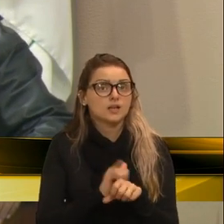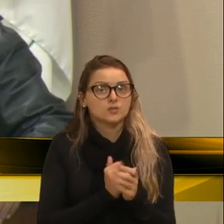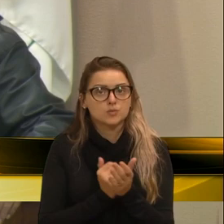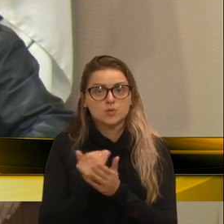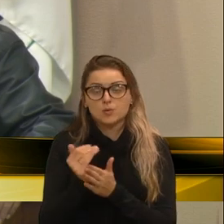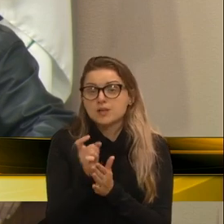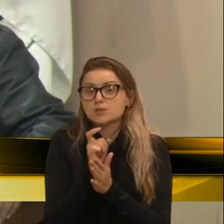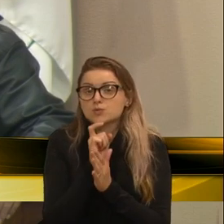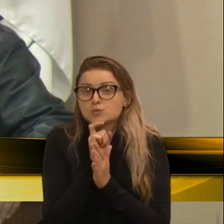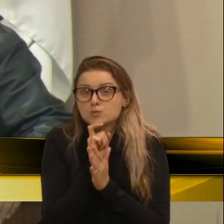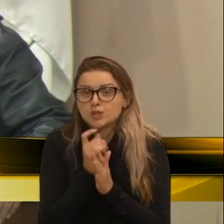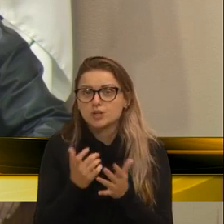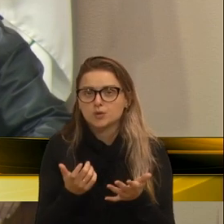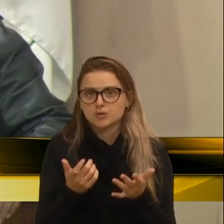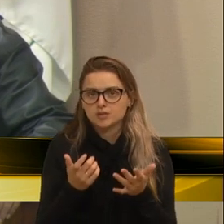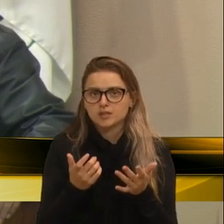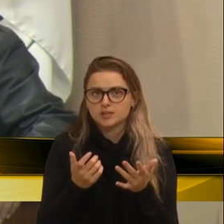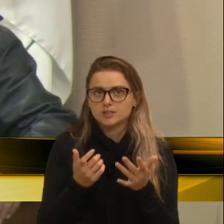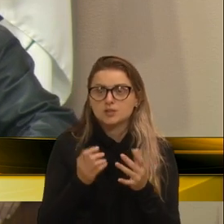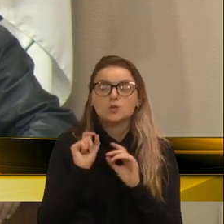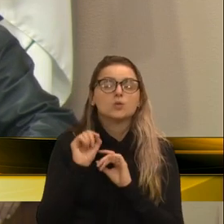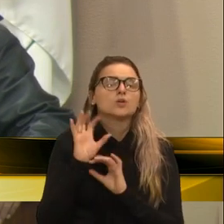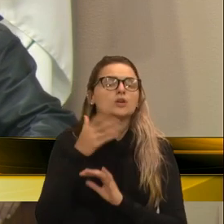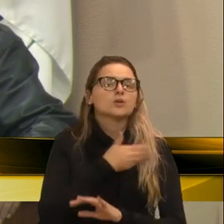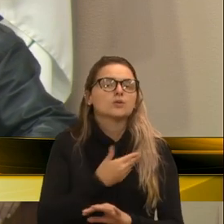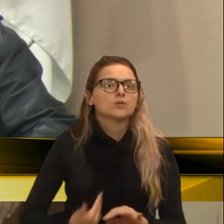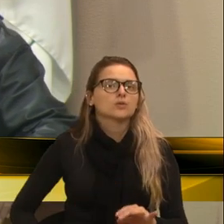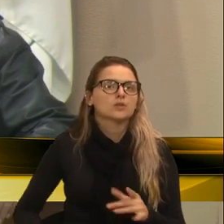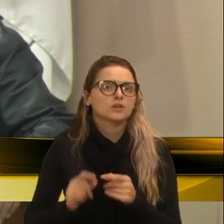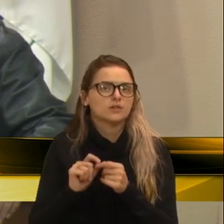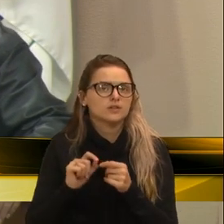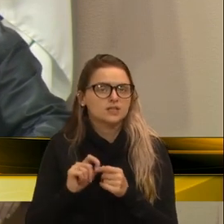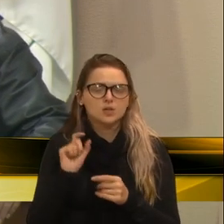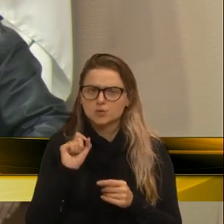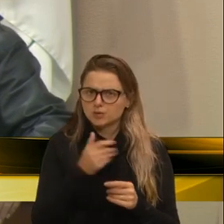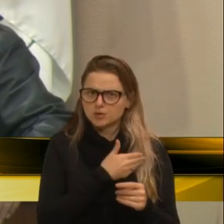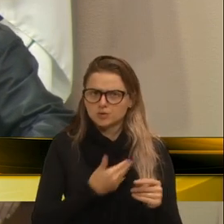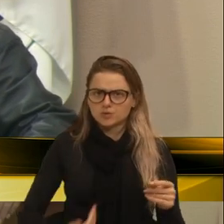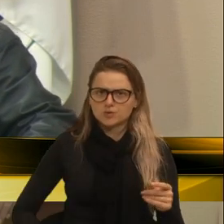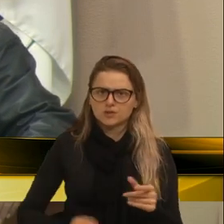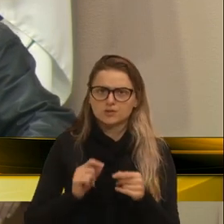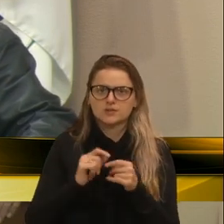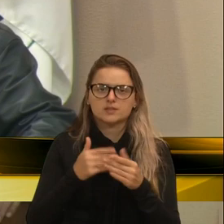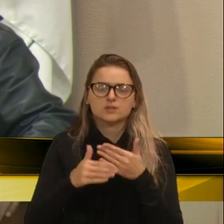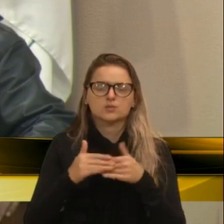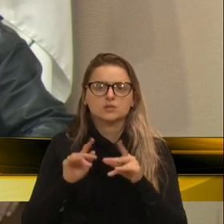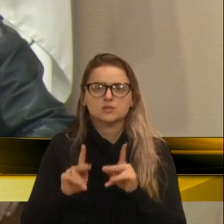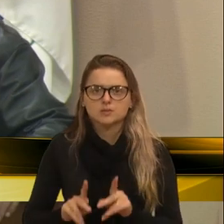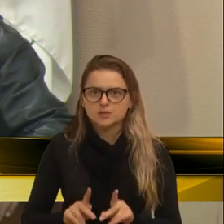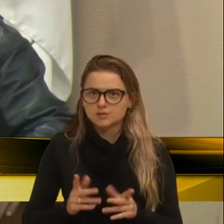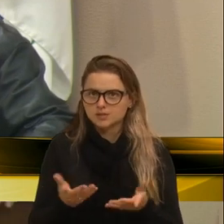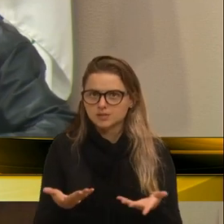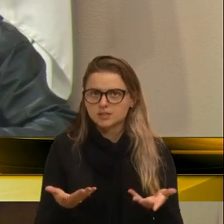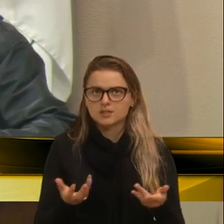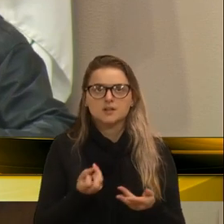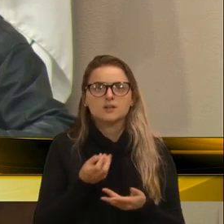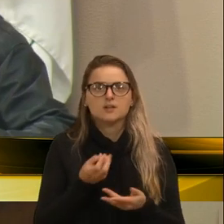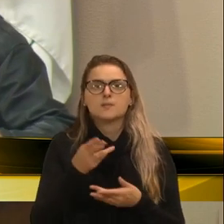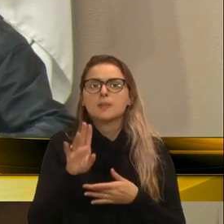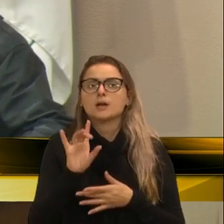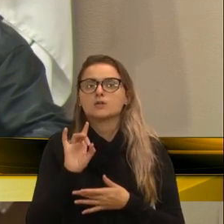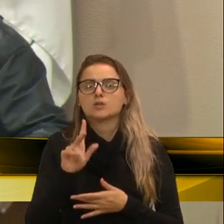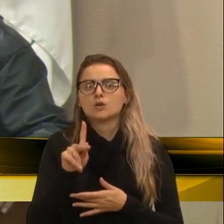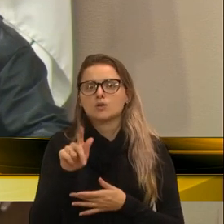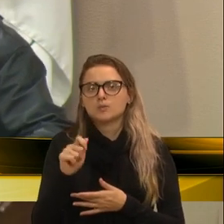outra expectativa? O que o governo vai fazer? O o governo vai fazer com essas pessoas? Ou simplesmente o postão 24